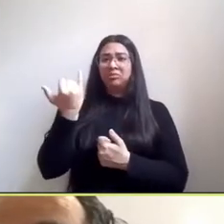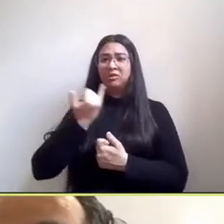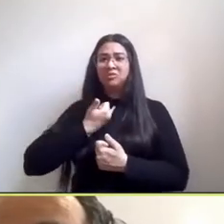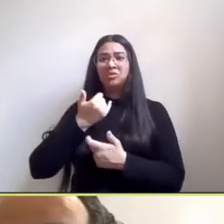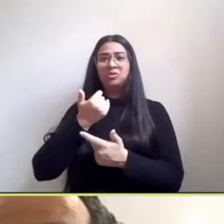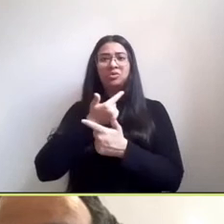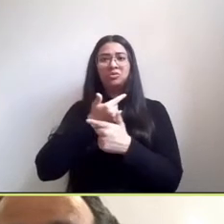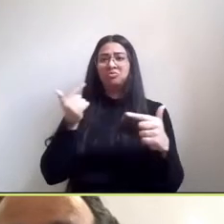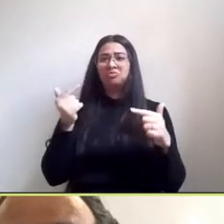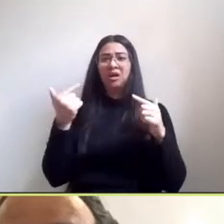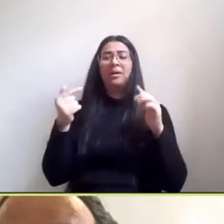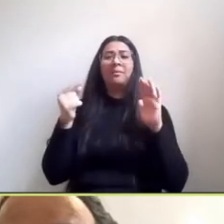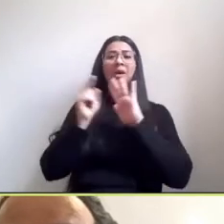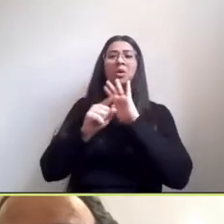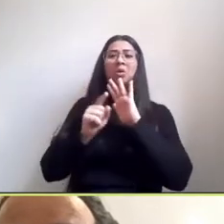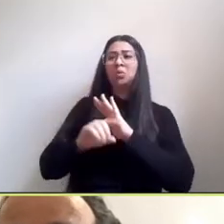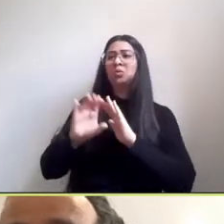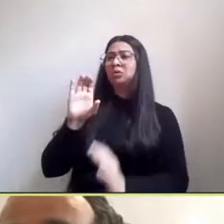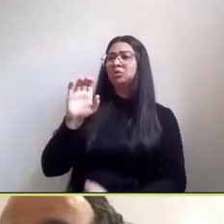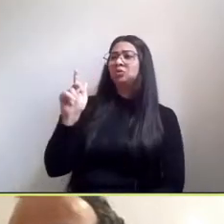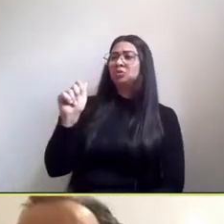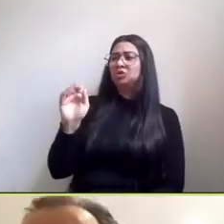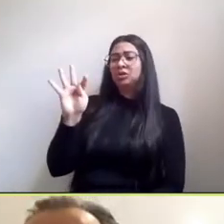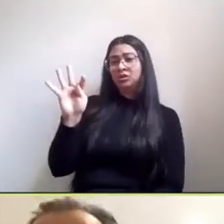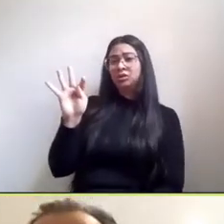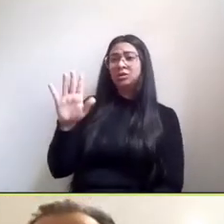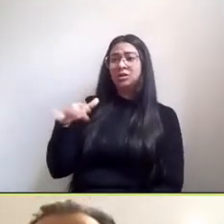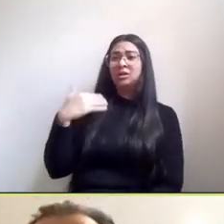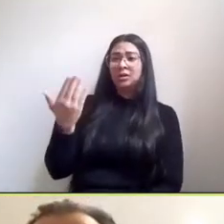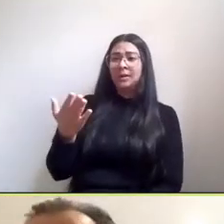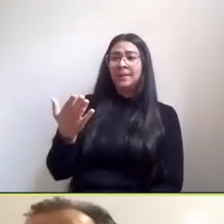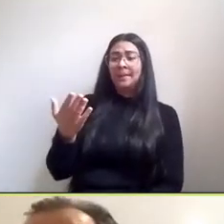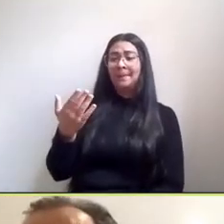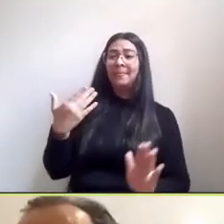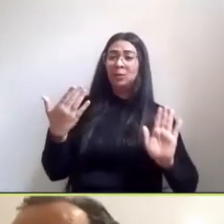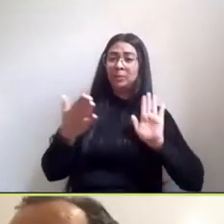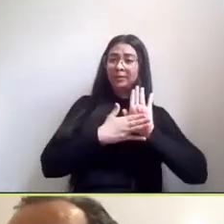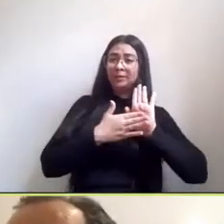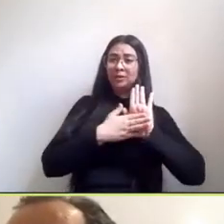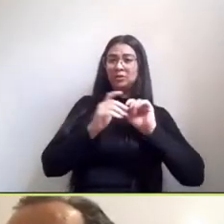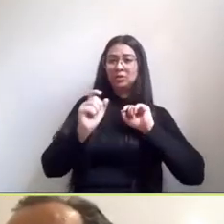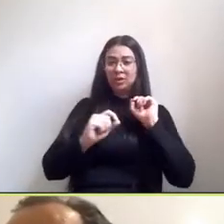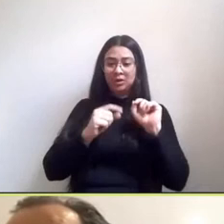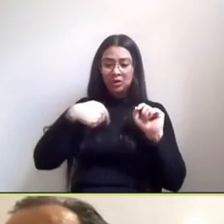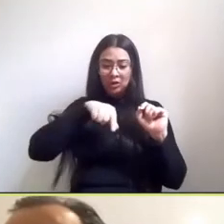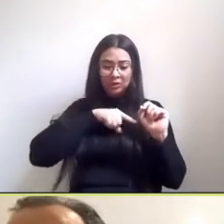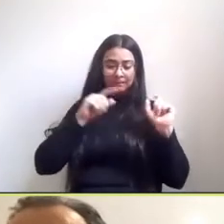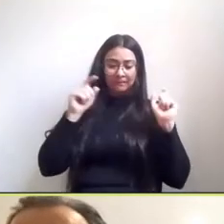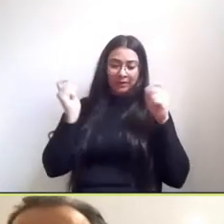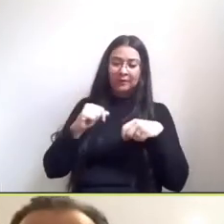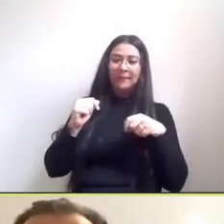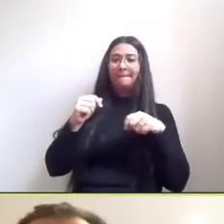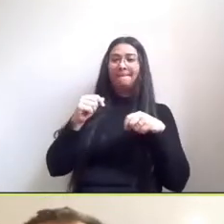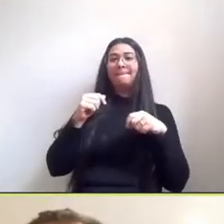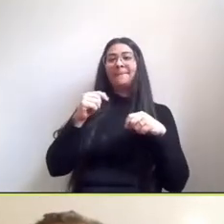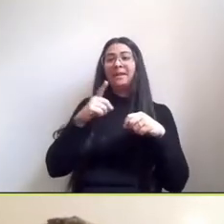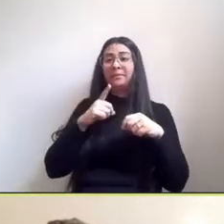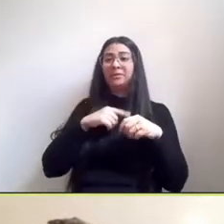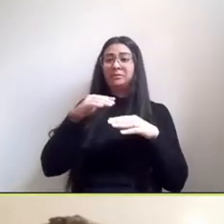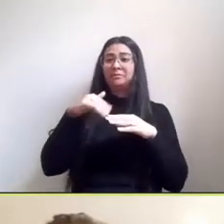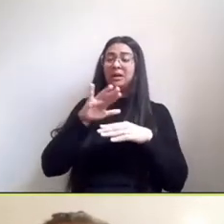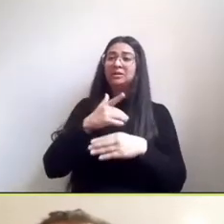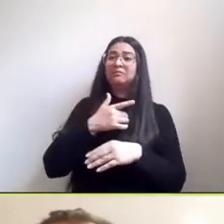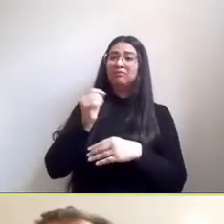perguntas no chat então eu vou propor eu proponho assim a gente faz mais uma rodada a gente tem mais 20 minutos de discussão